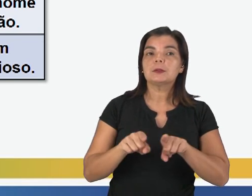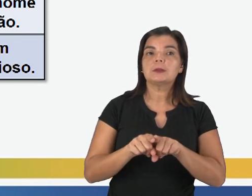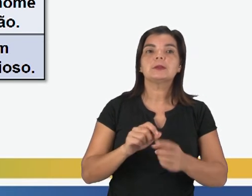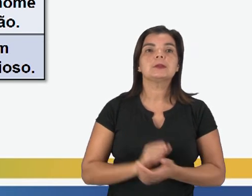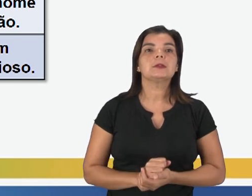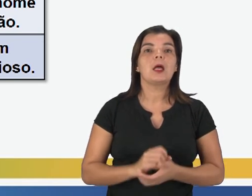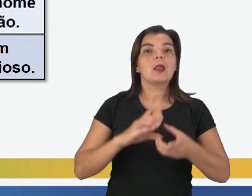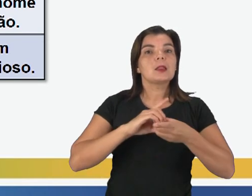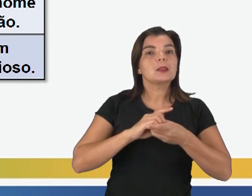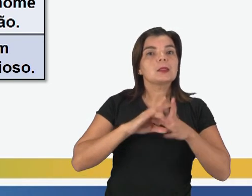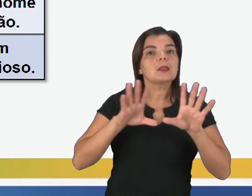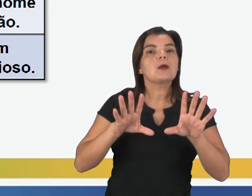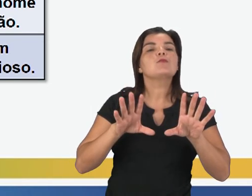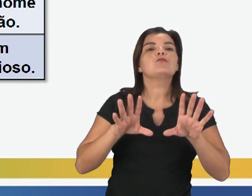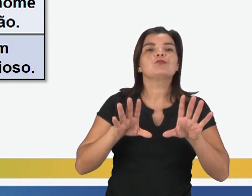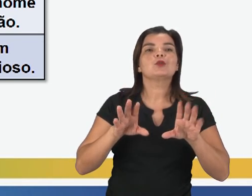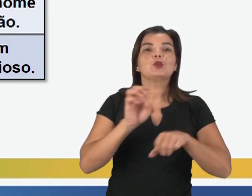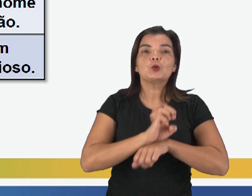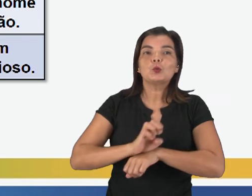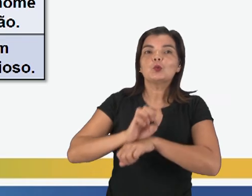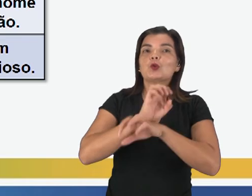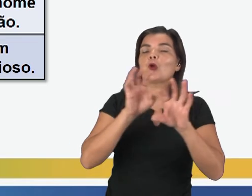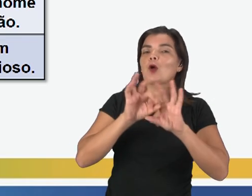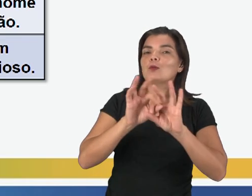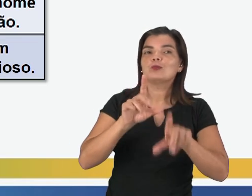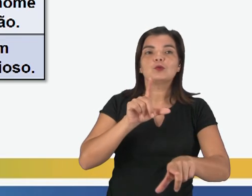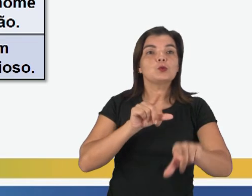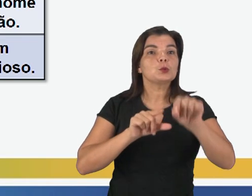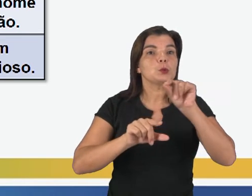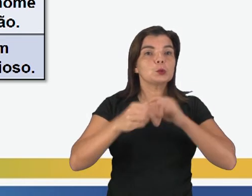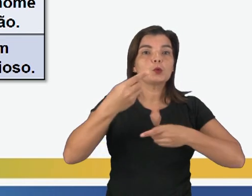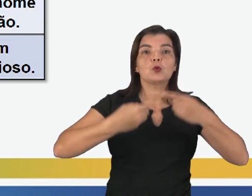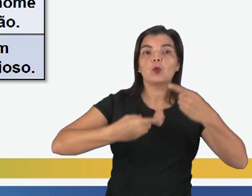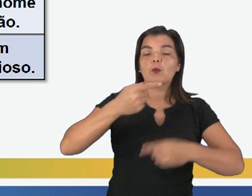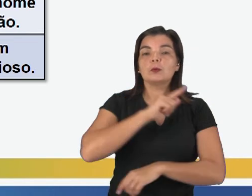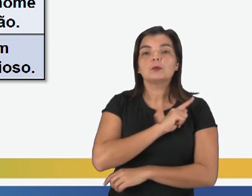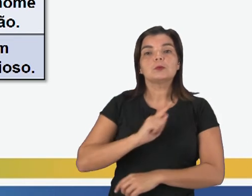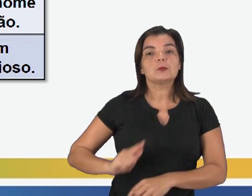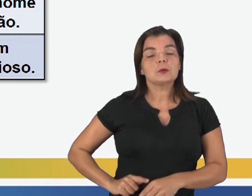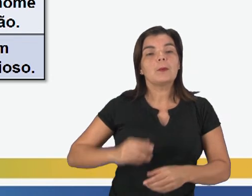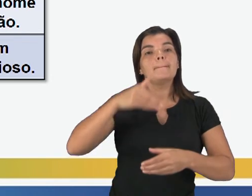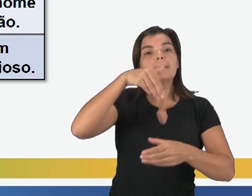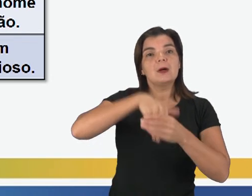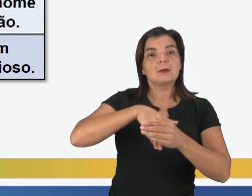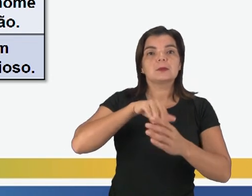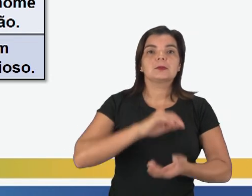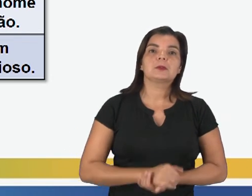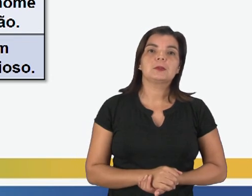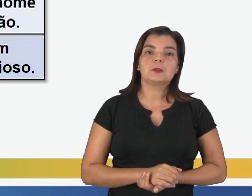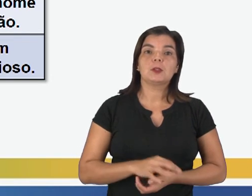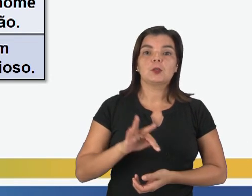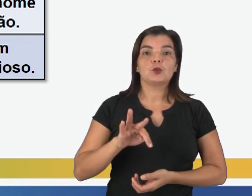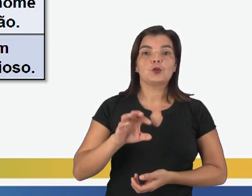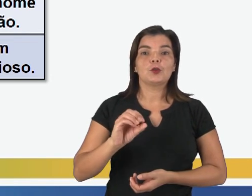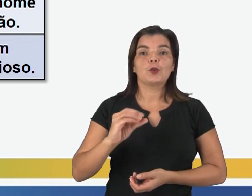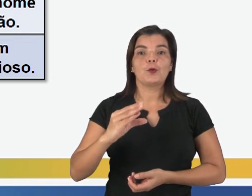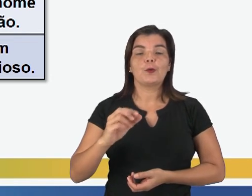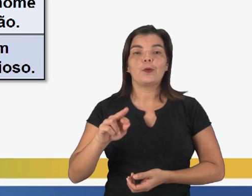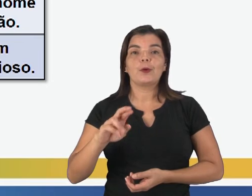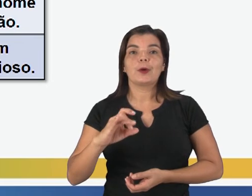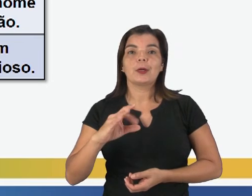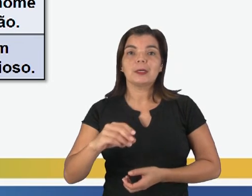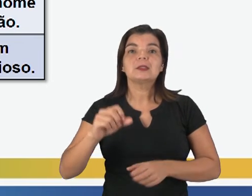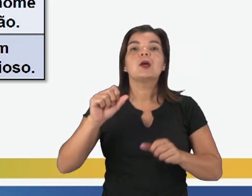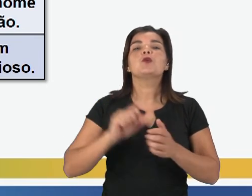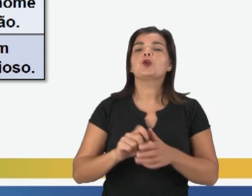A democracia no Estado, a liberdade de escolha política dos governantes pelo voto. Aspecto negativo dentro